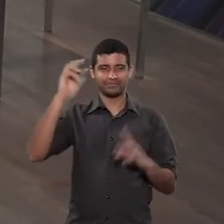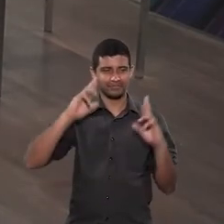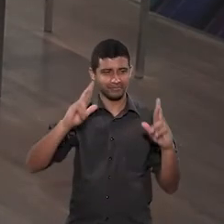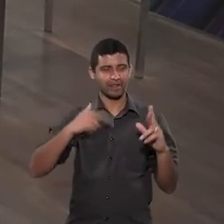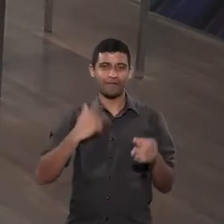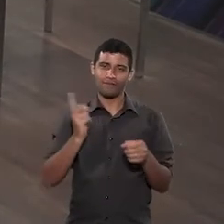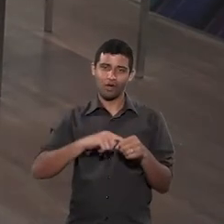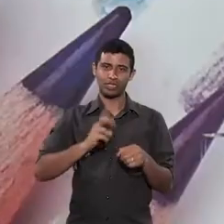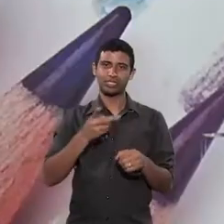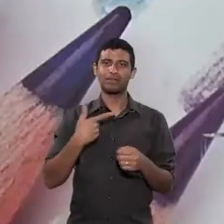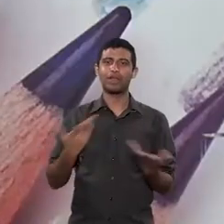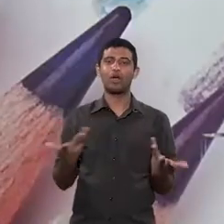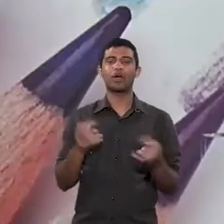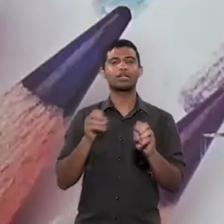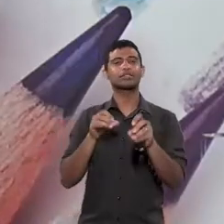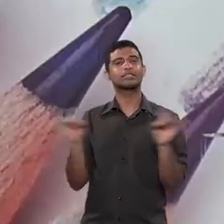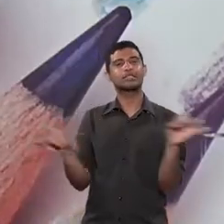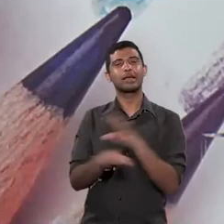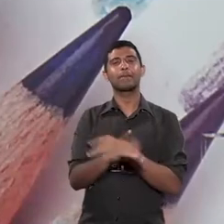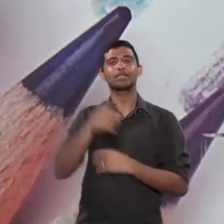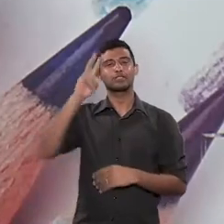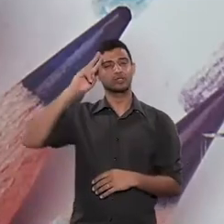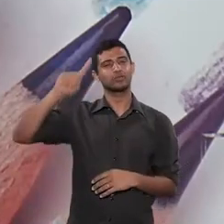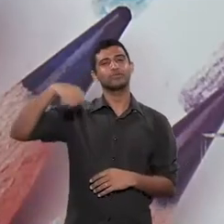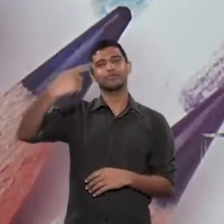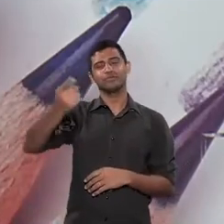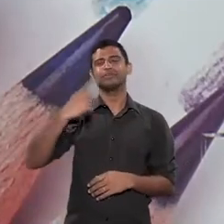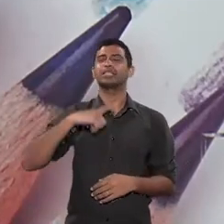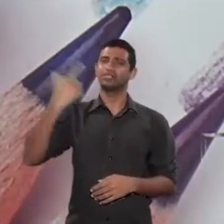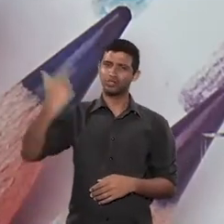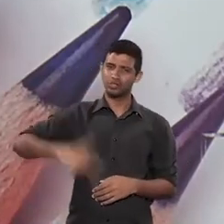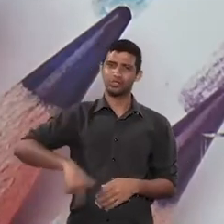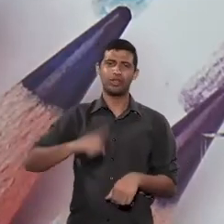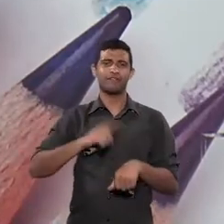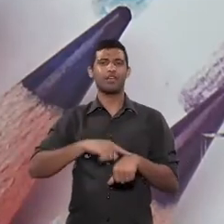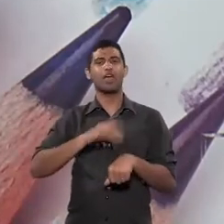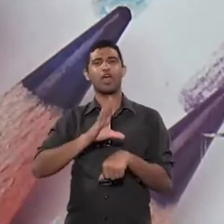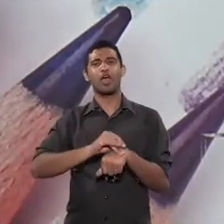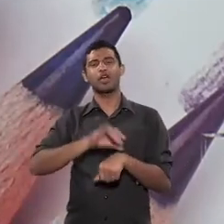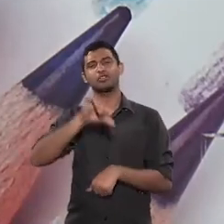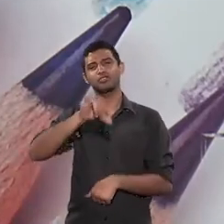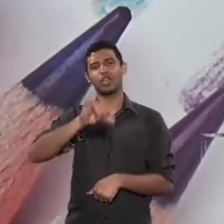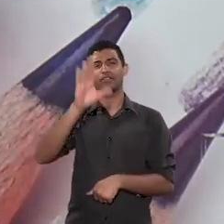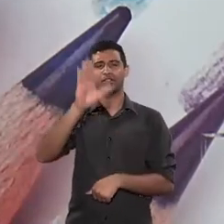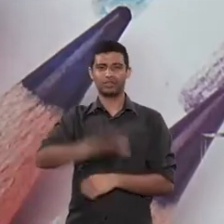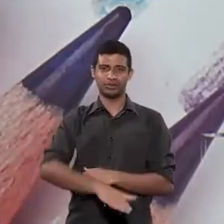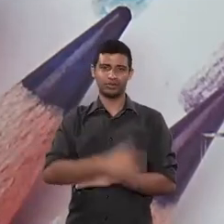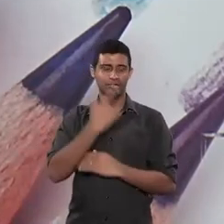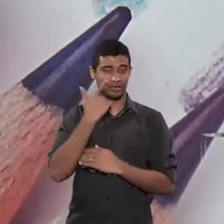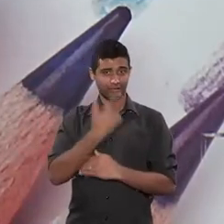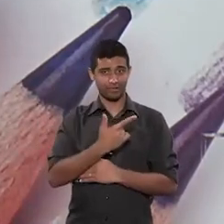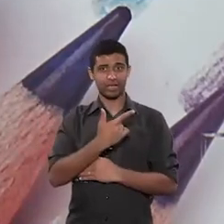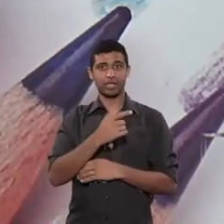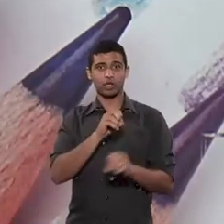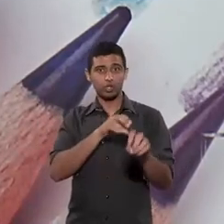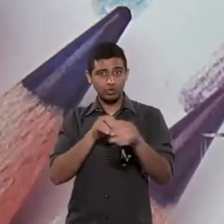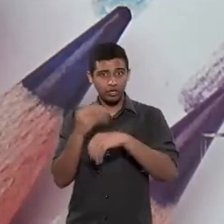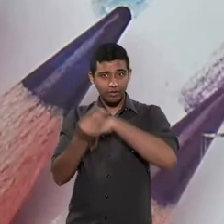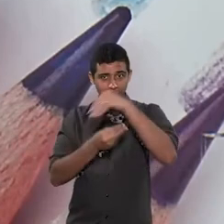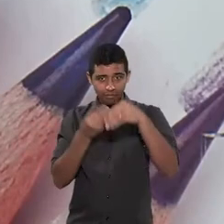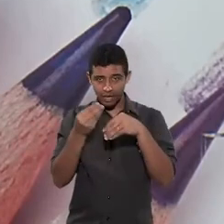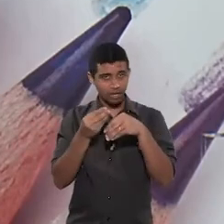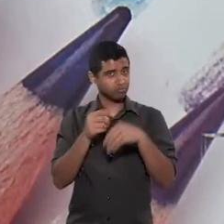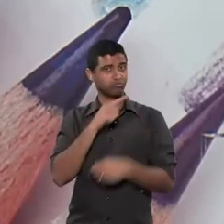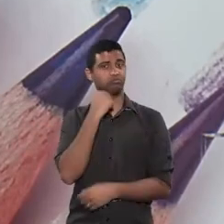sucesso voltem sempre o nosso programa termina por aqui mas na segunda-feira que vem tem mais às nove horas da noite educação